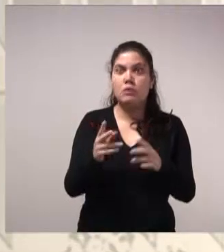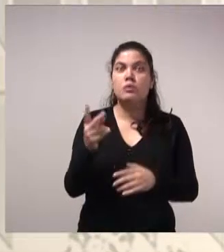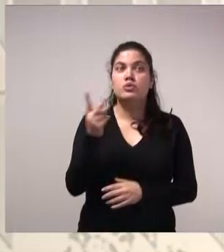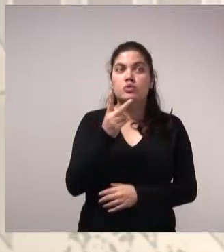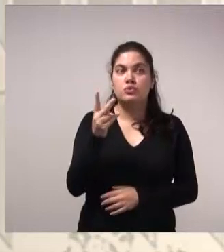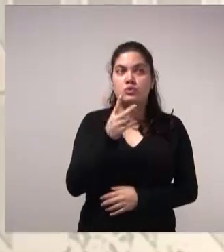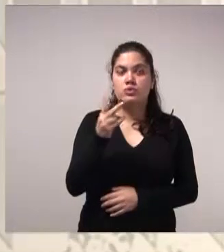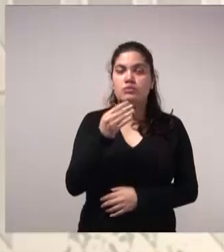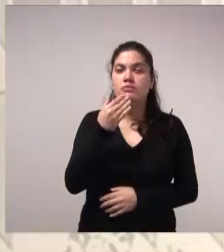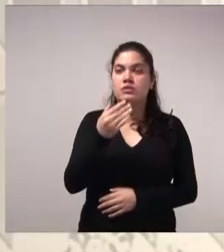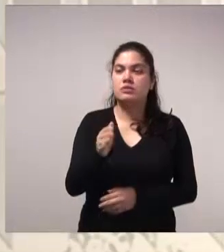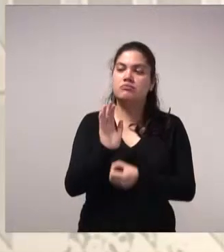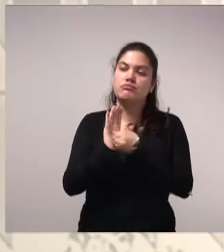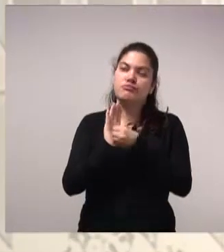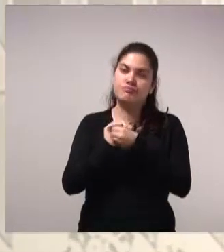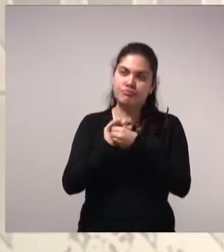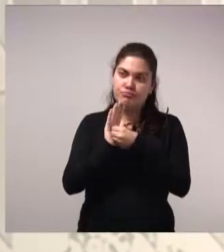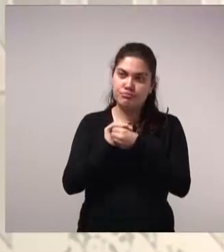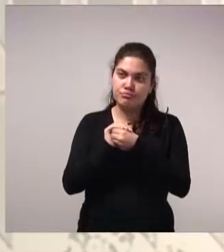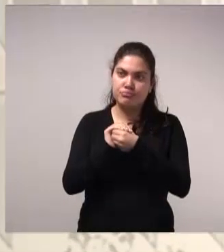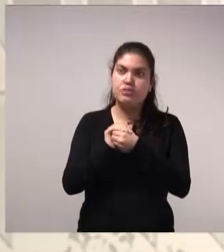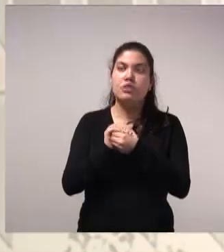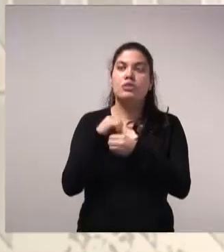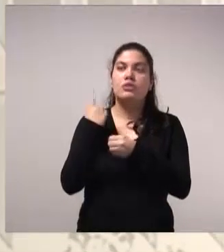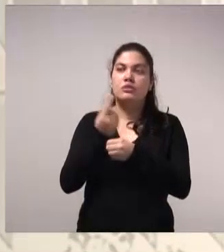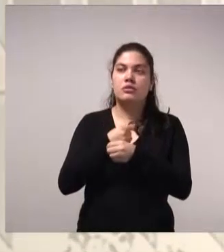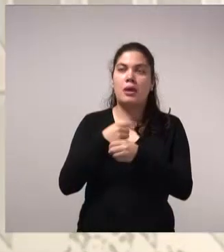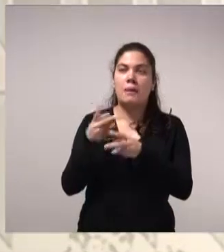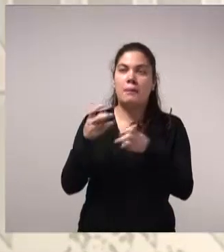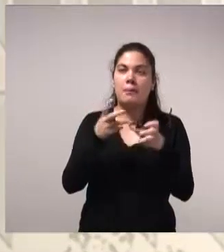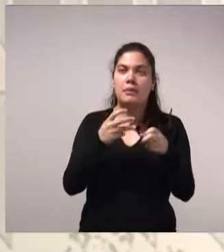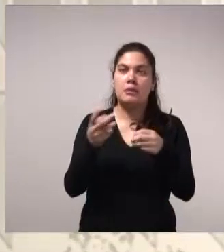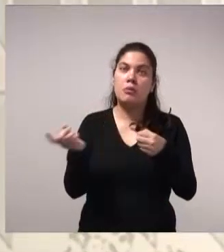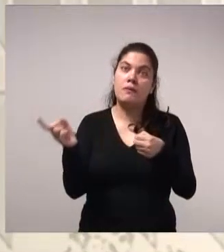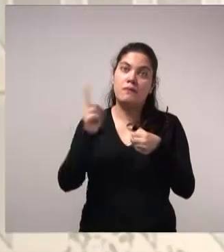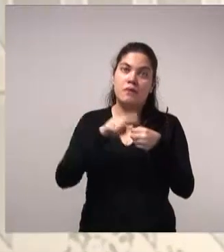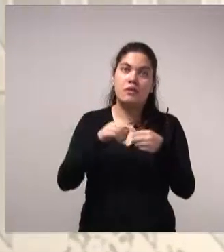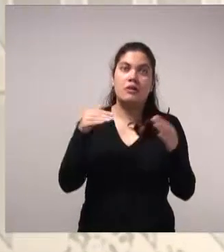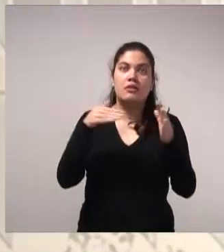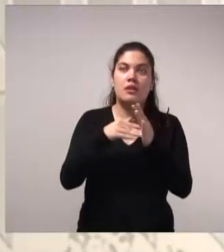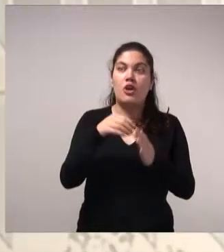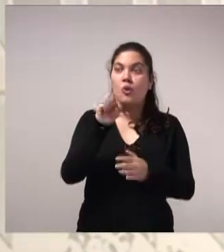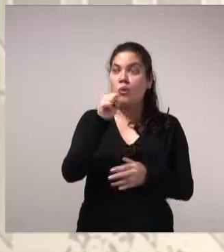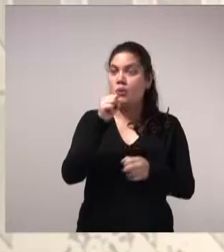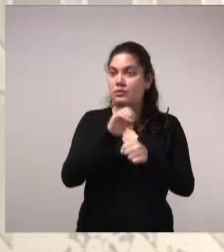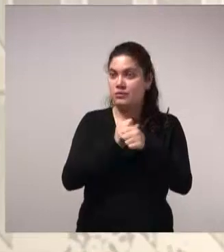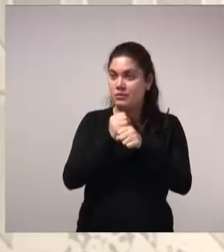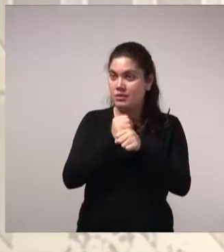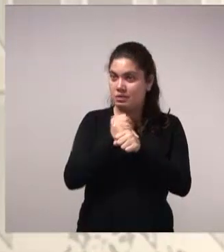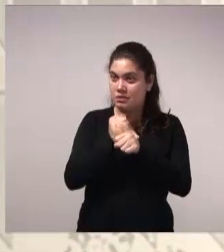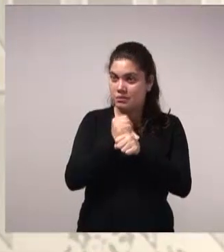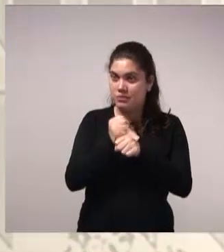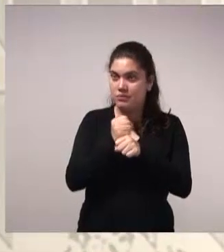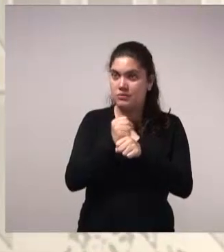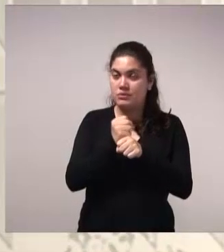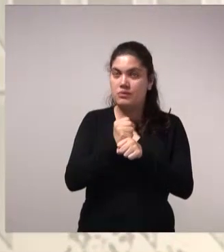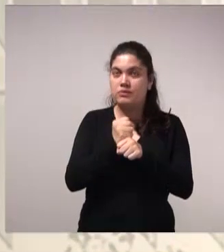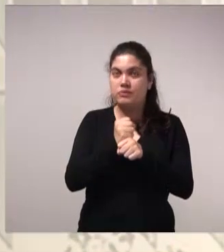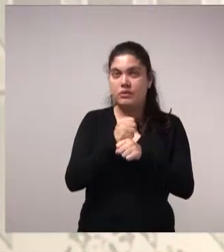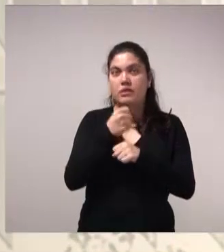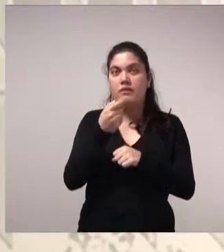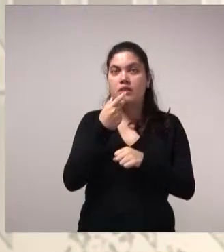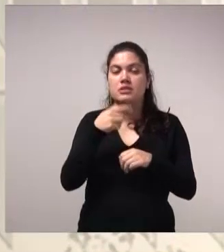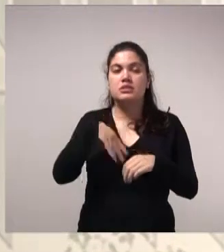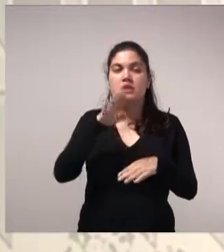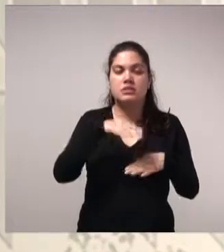descargas sanitárias, a gente observa aí um payback de até oito anos. Os volumes de cisterna acima de 20